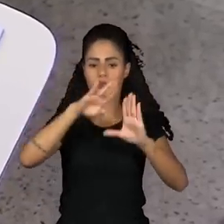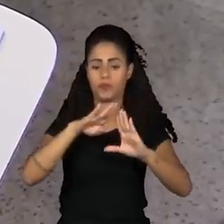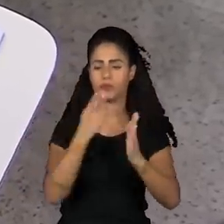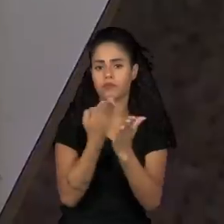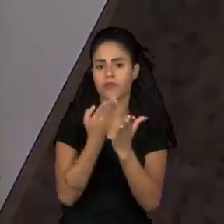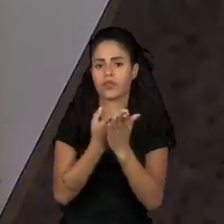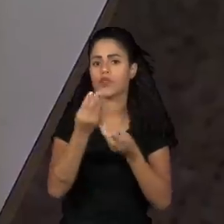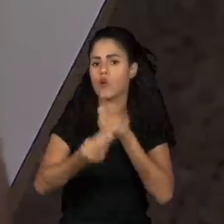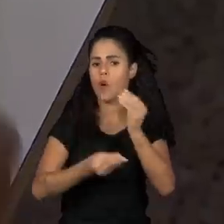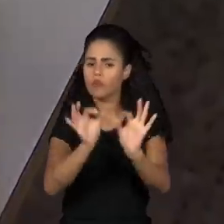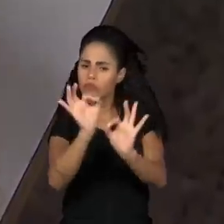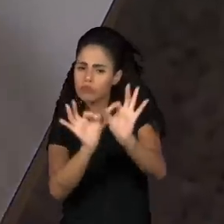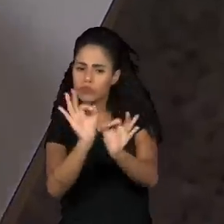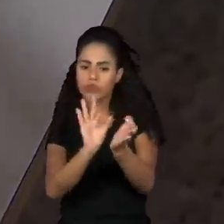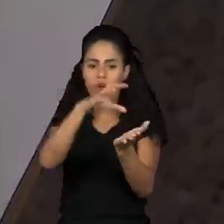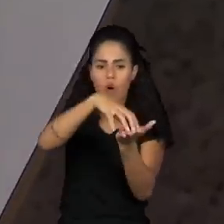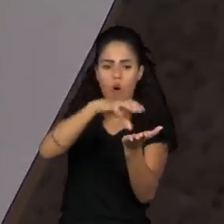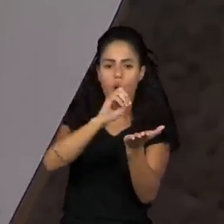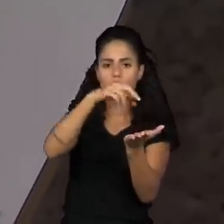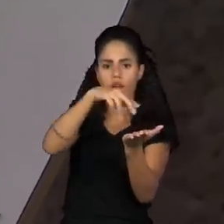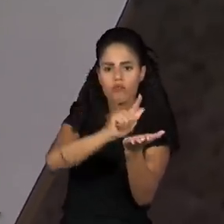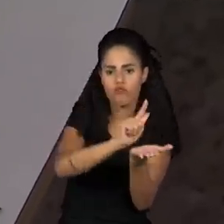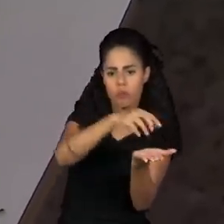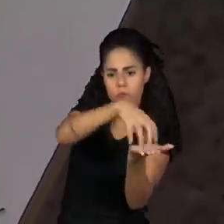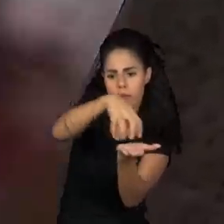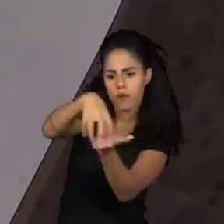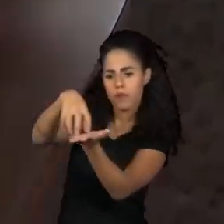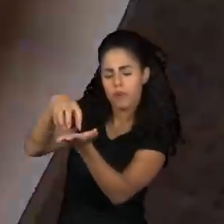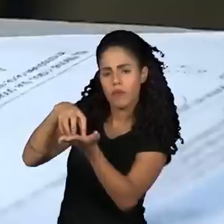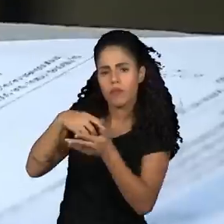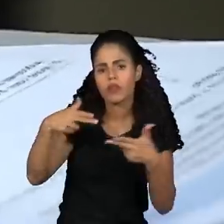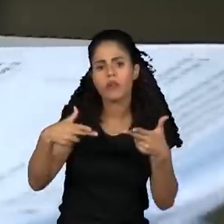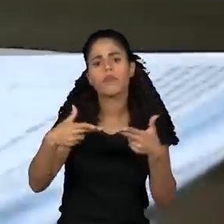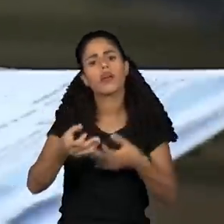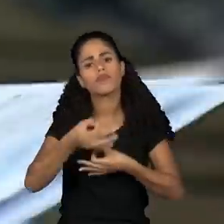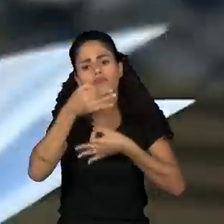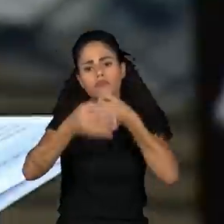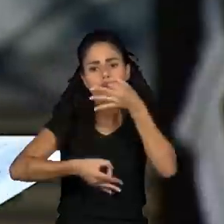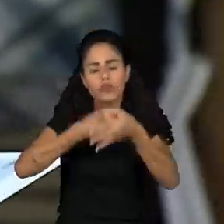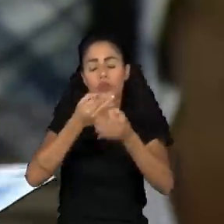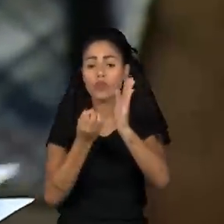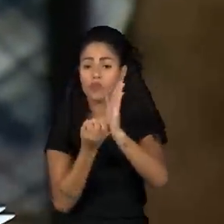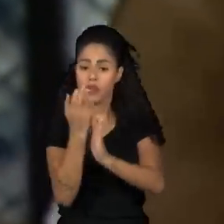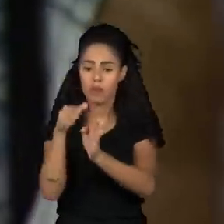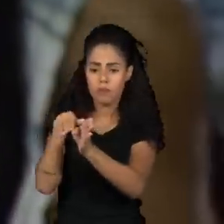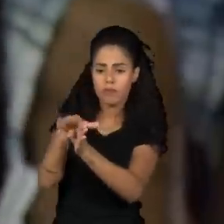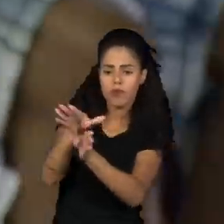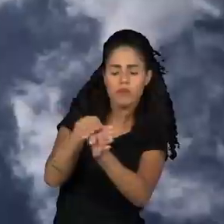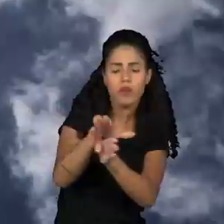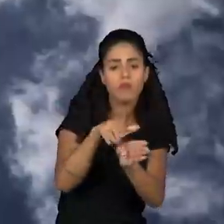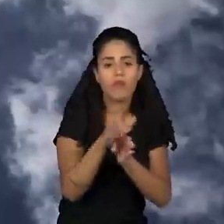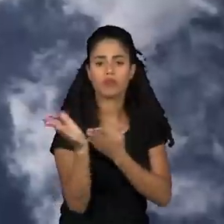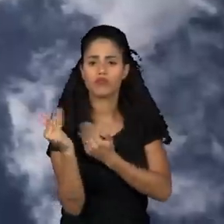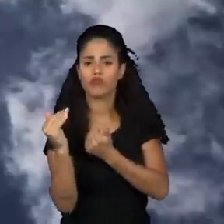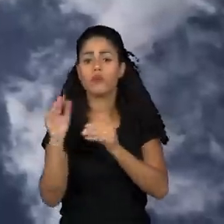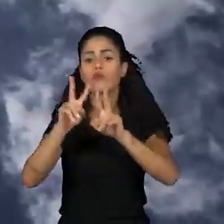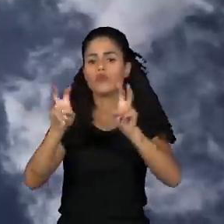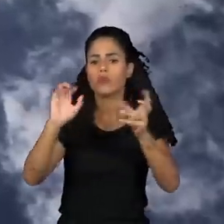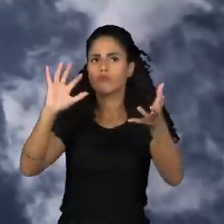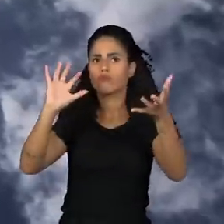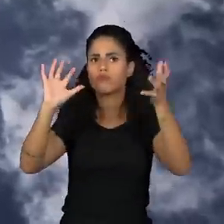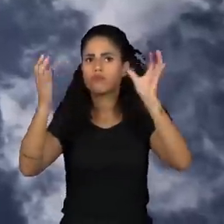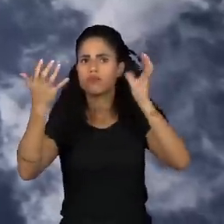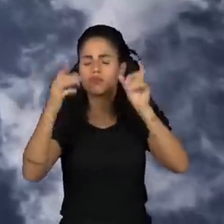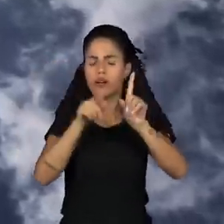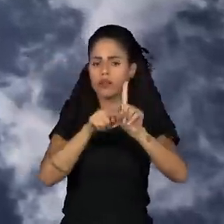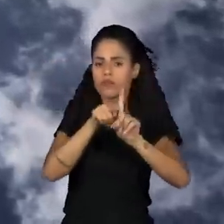envolvendo organizações da sociedade civil. É sugerida a criação de um Conselho de Juventude sobre Mudanças Climáticas